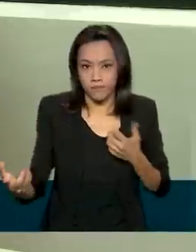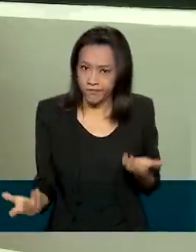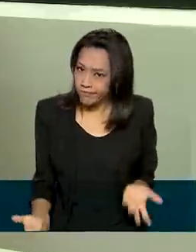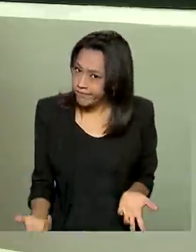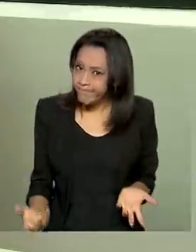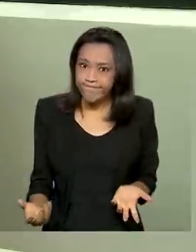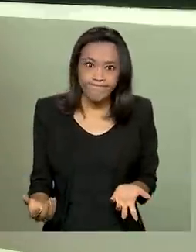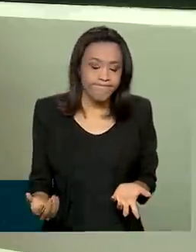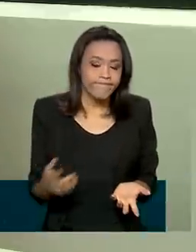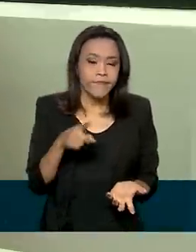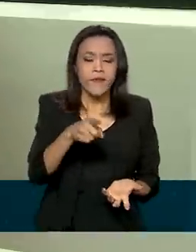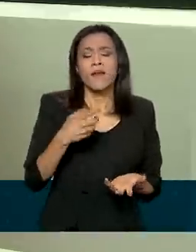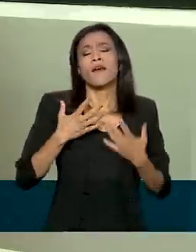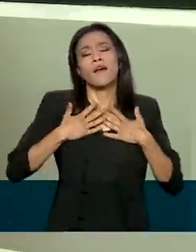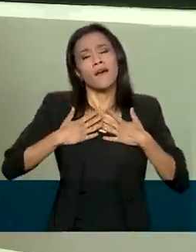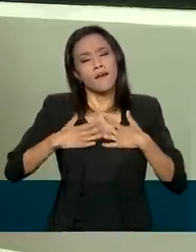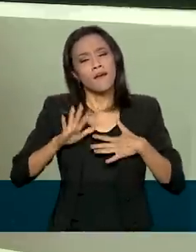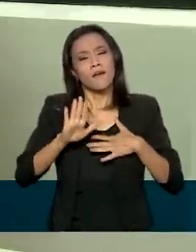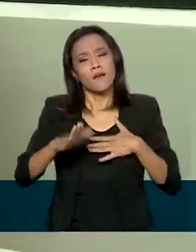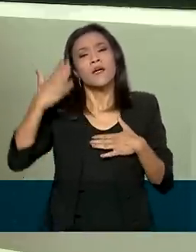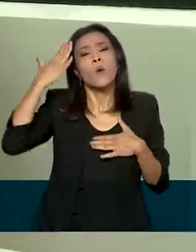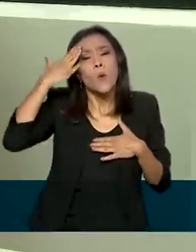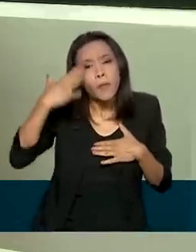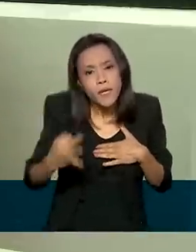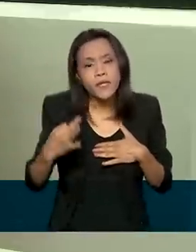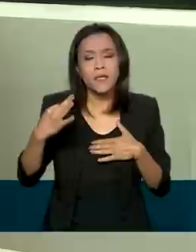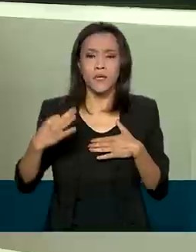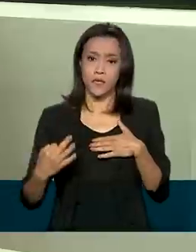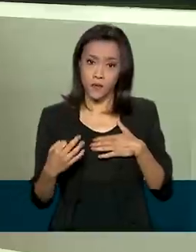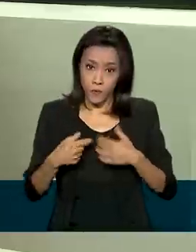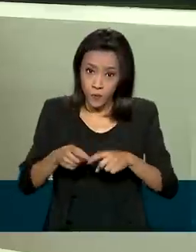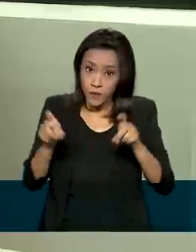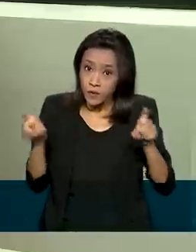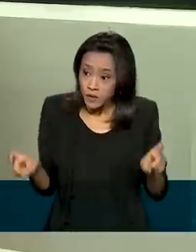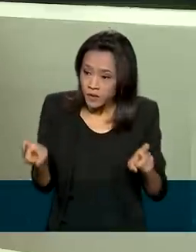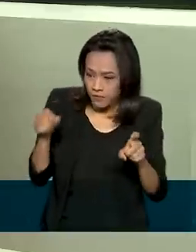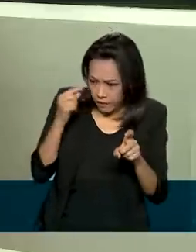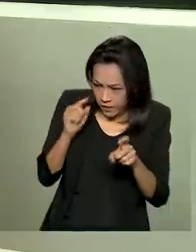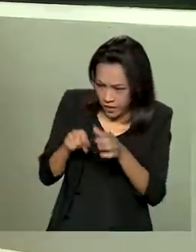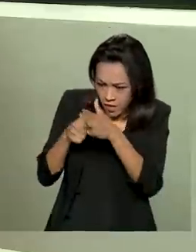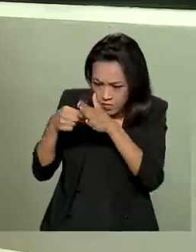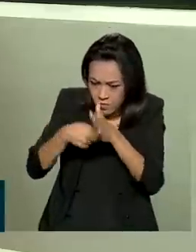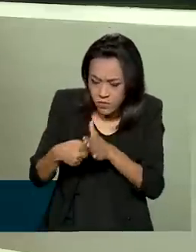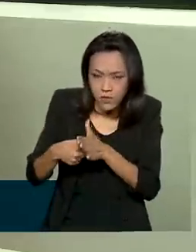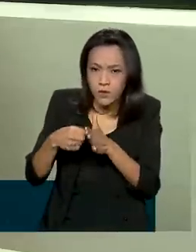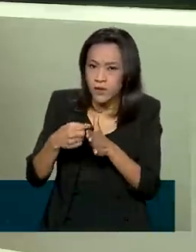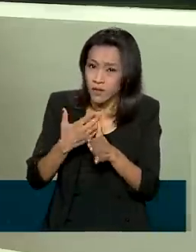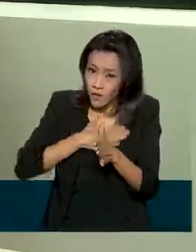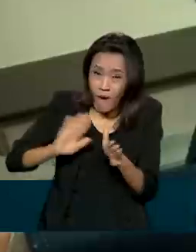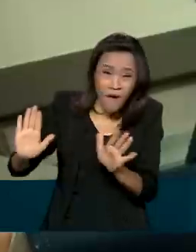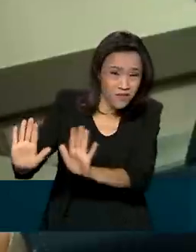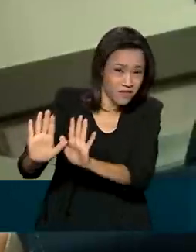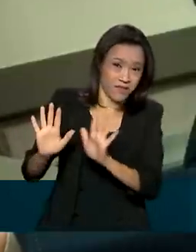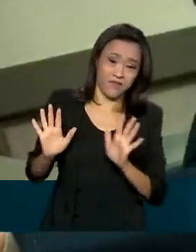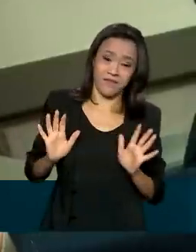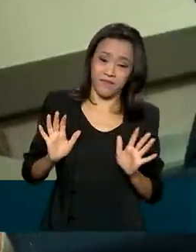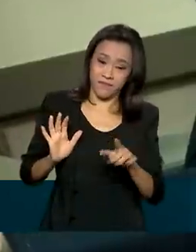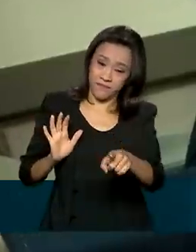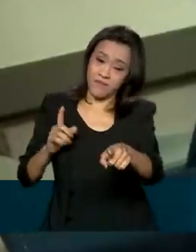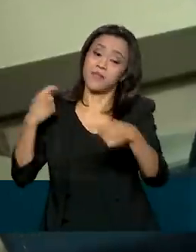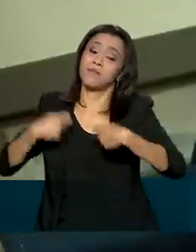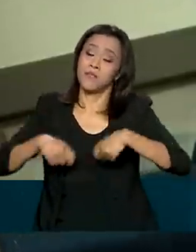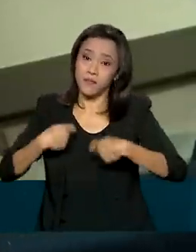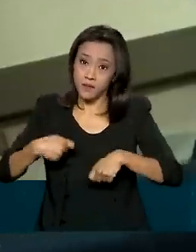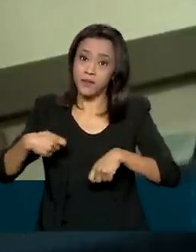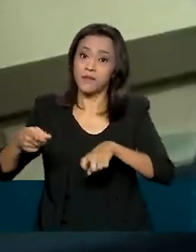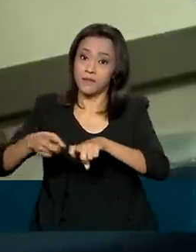você for tranquila, entendendo como é o exame, não é um exame ruim de fazer. A gente não gosta, né? Mas a gente precisa.